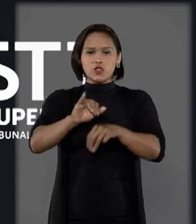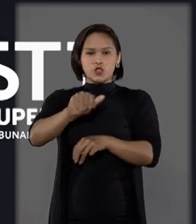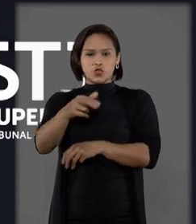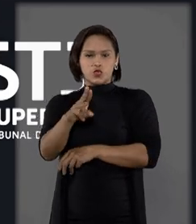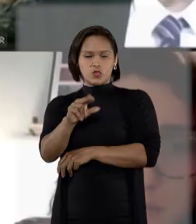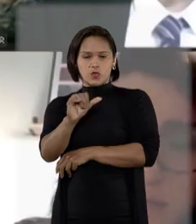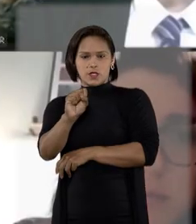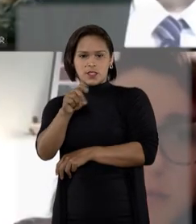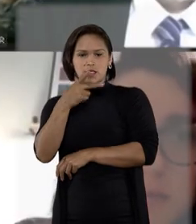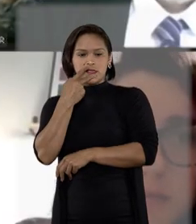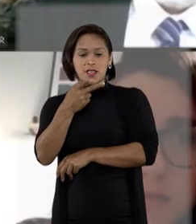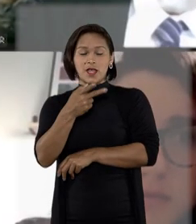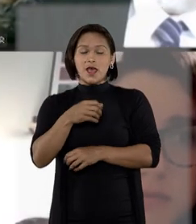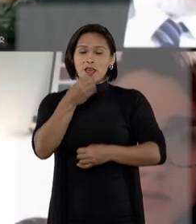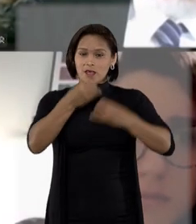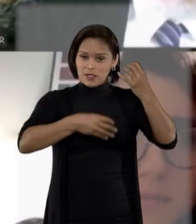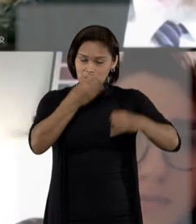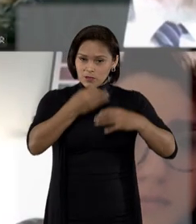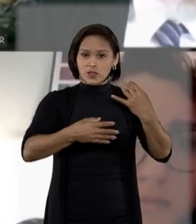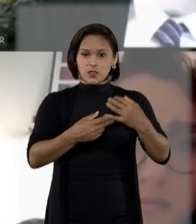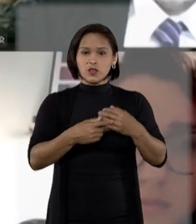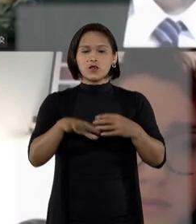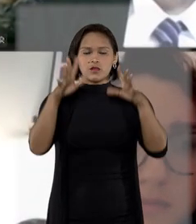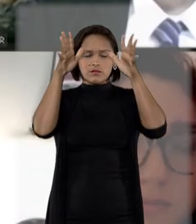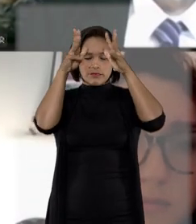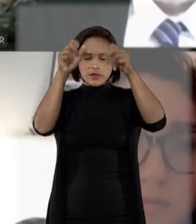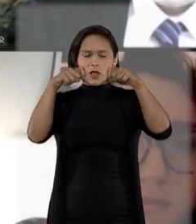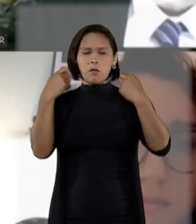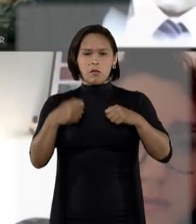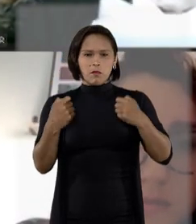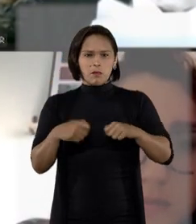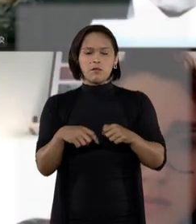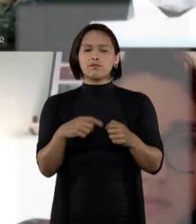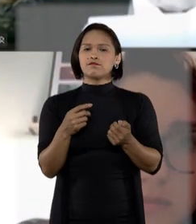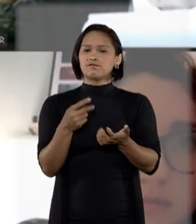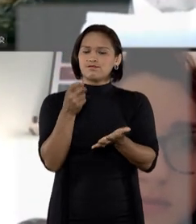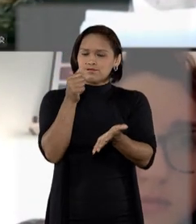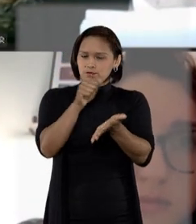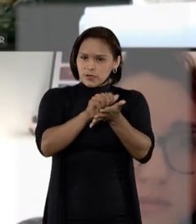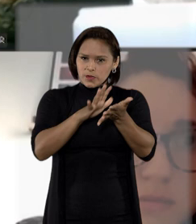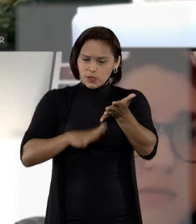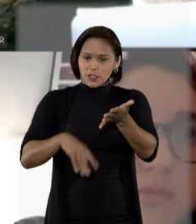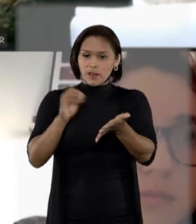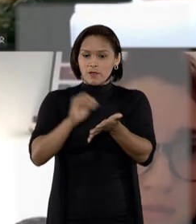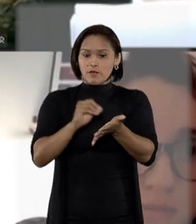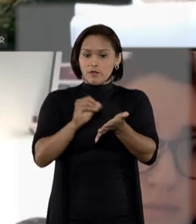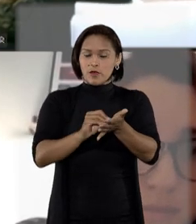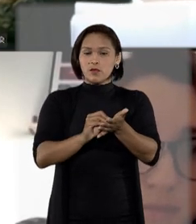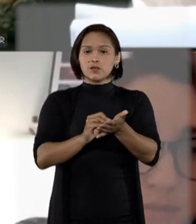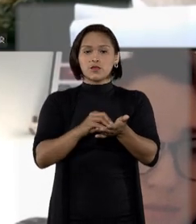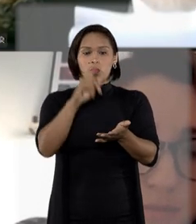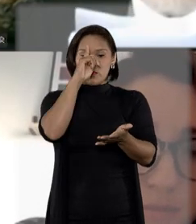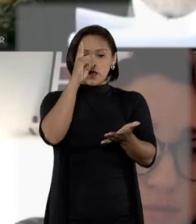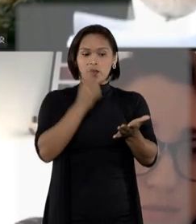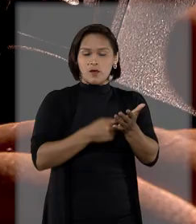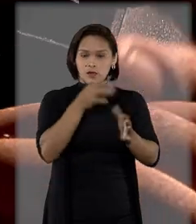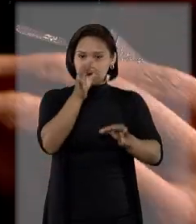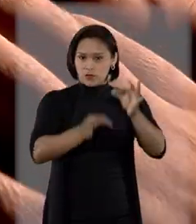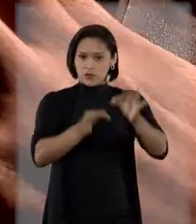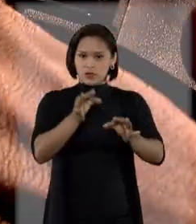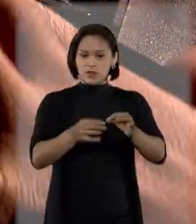relator do recurso, explicou que o tribunal entende ser possível a aplicação de multa nos casos de descumprimento de ordem judicial.